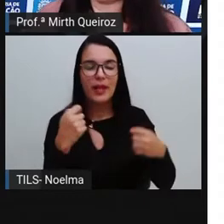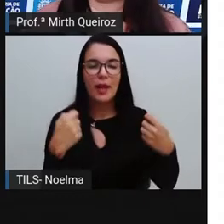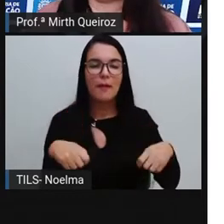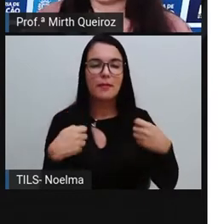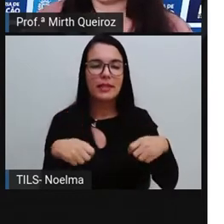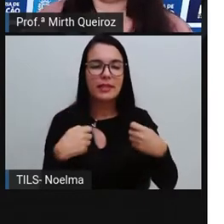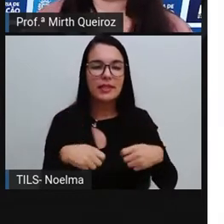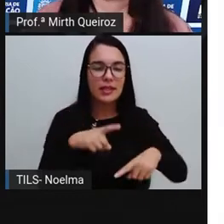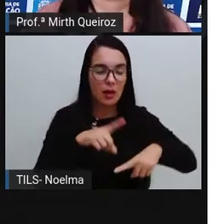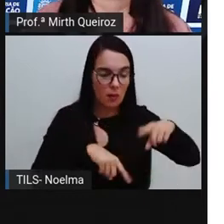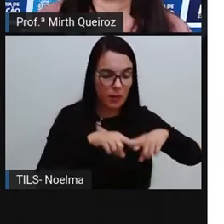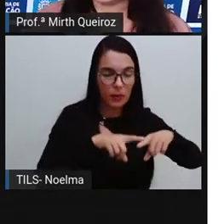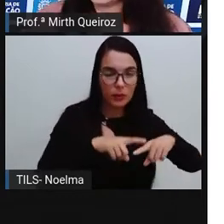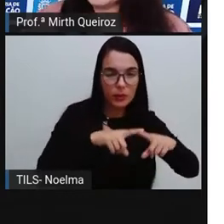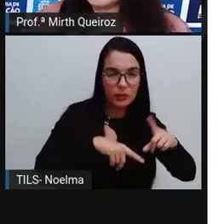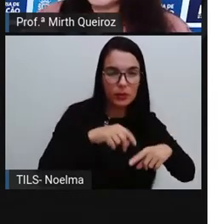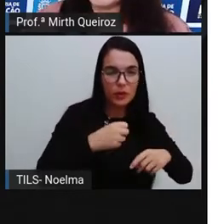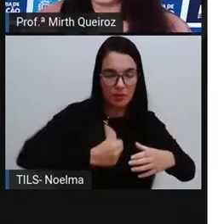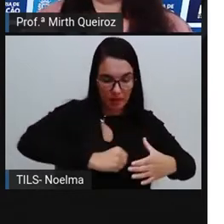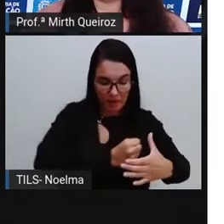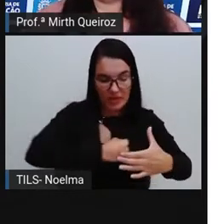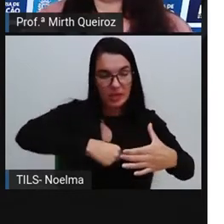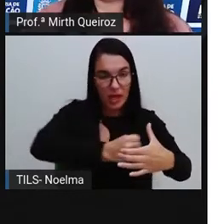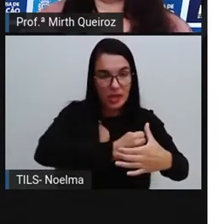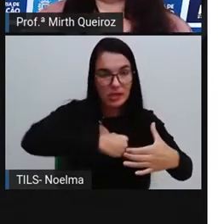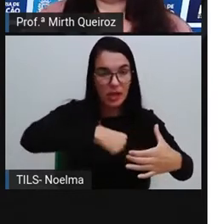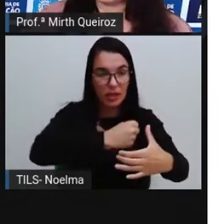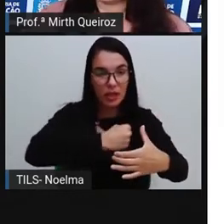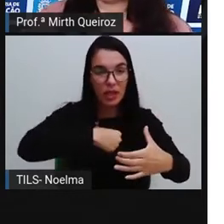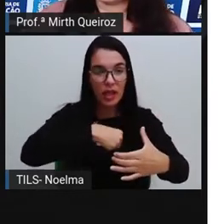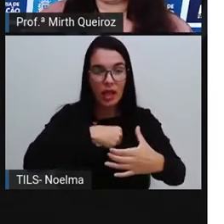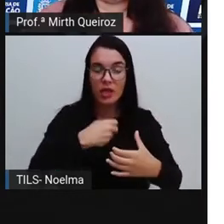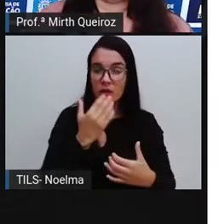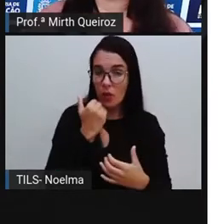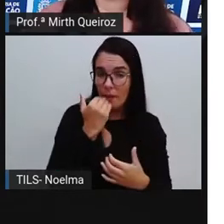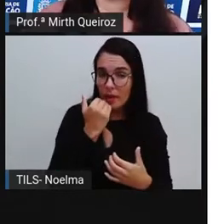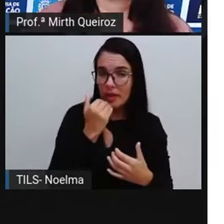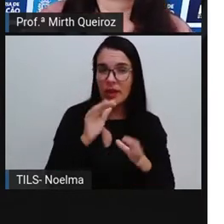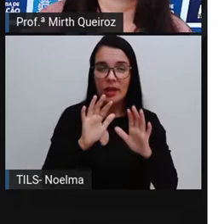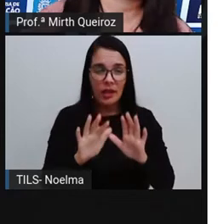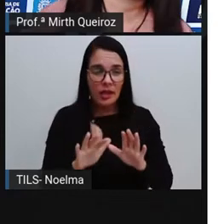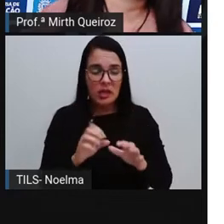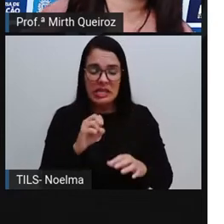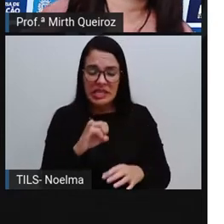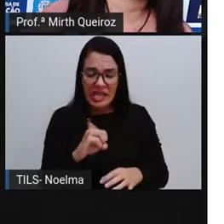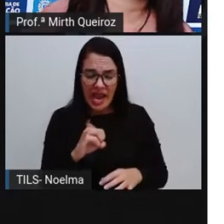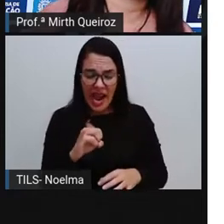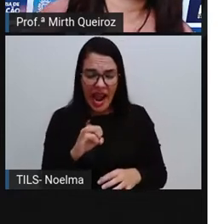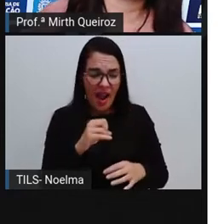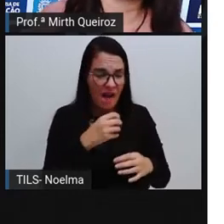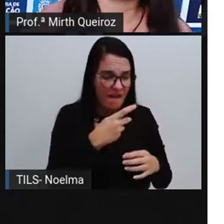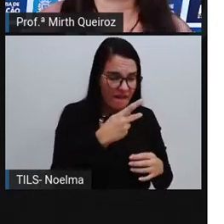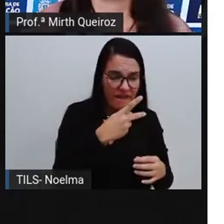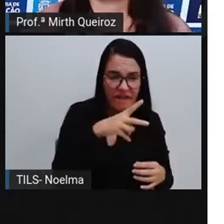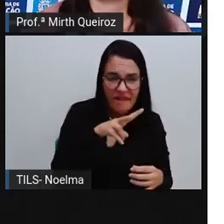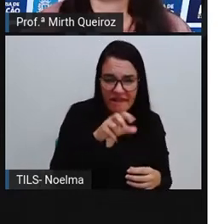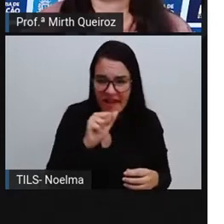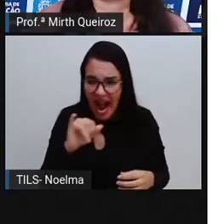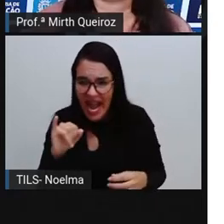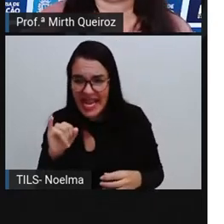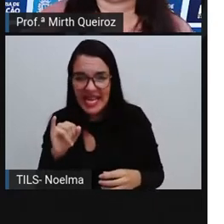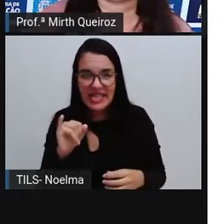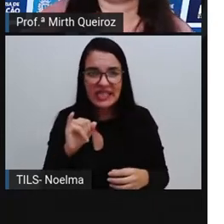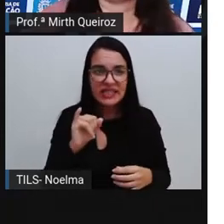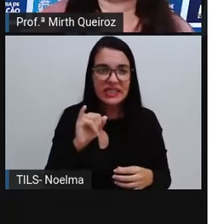produto ali, a gente pode utilizar o termo probabilidade, né? As chances de seu time vencer,